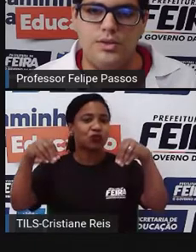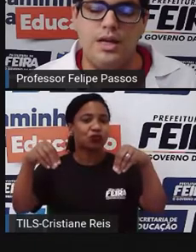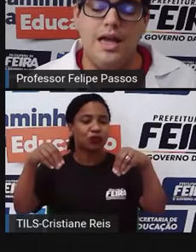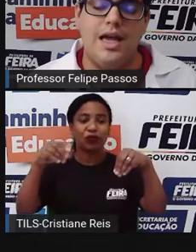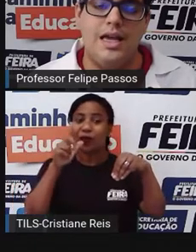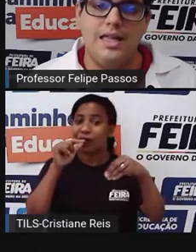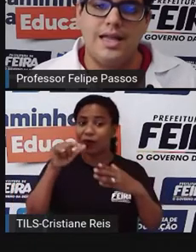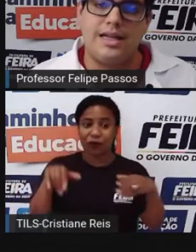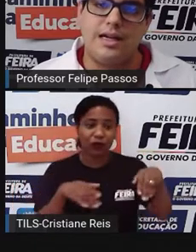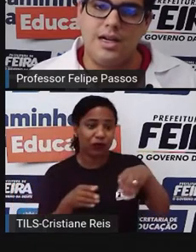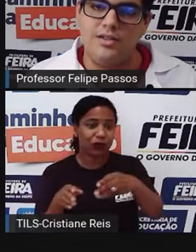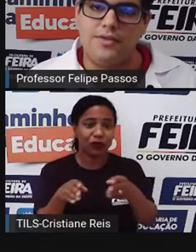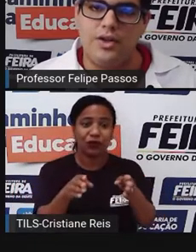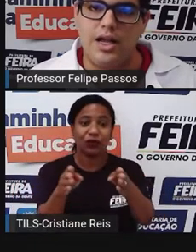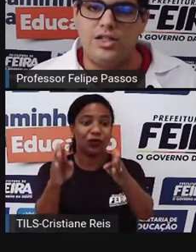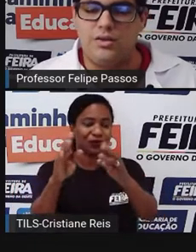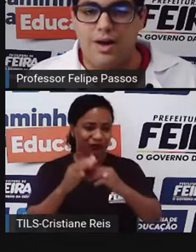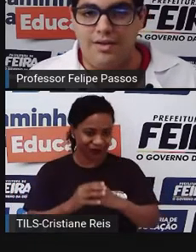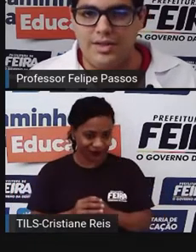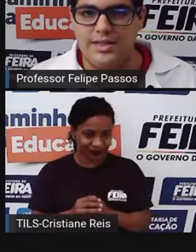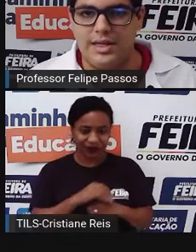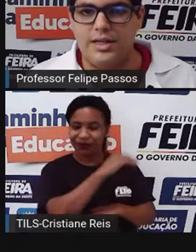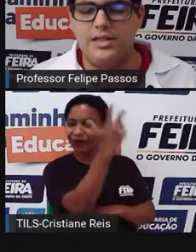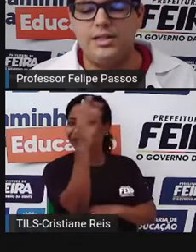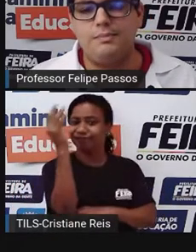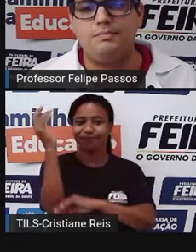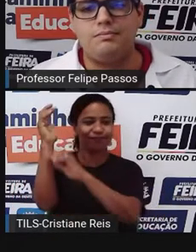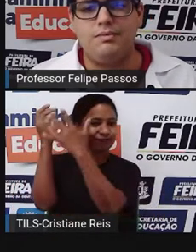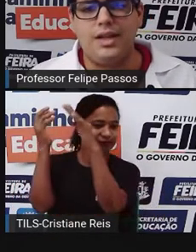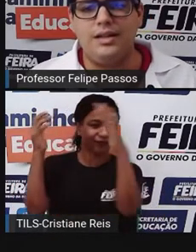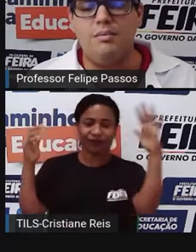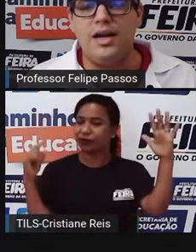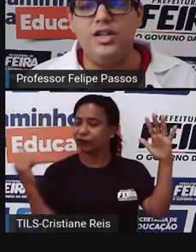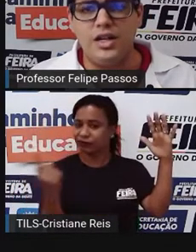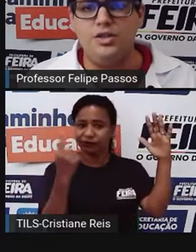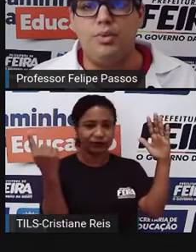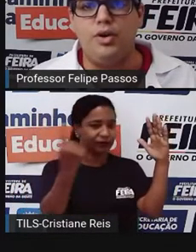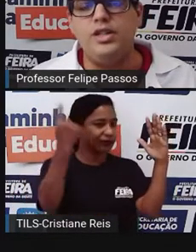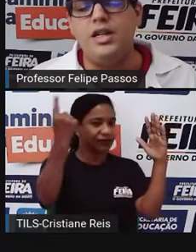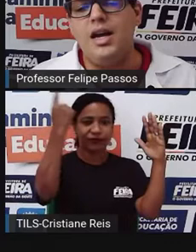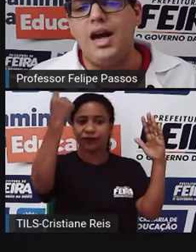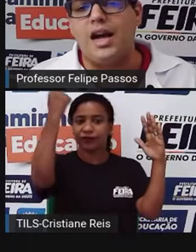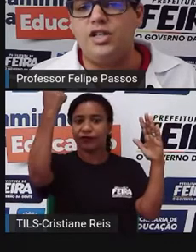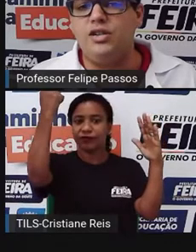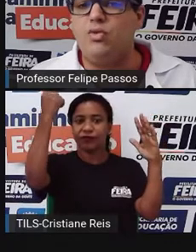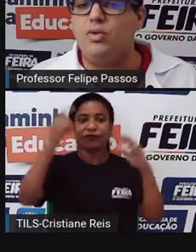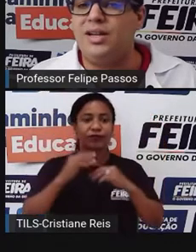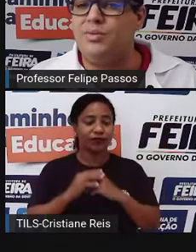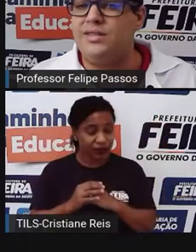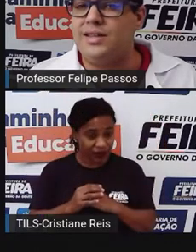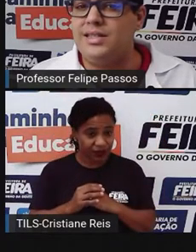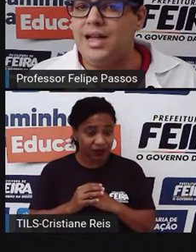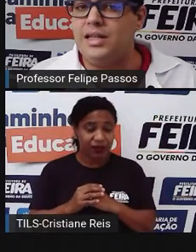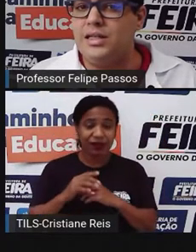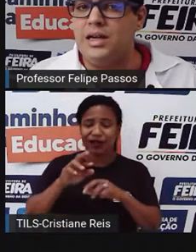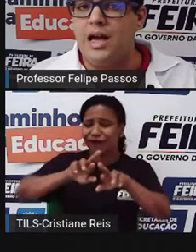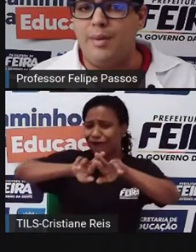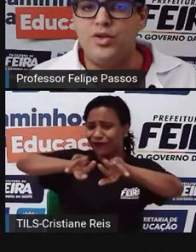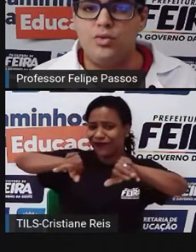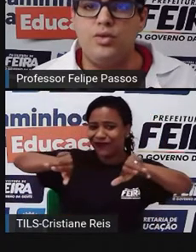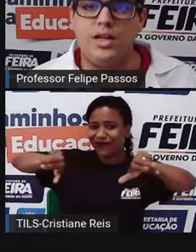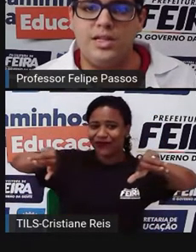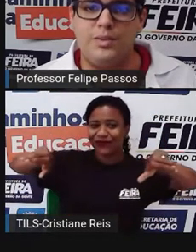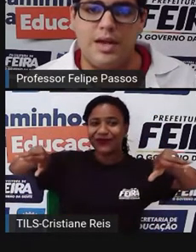rios, e nessa grande floresta, com árvores grandes, também de grande porte, a gente encontra uma diversidade